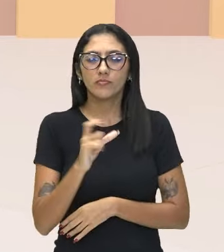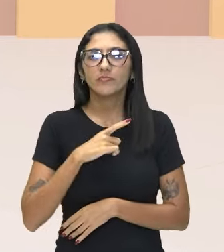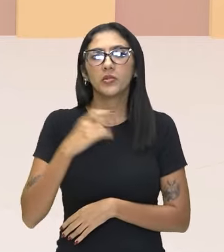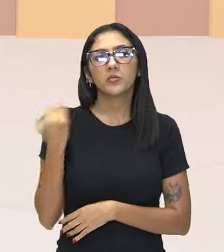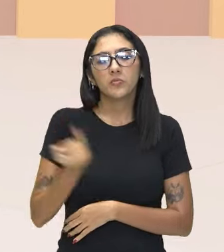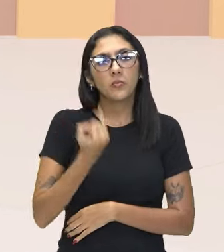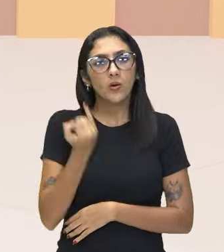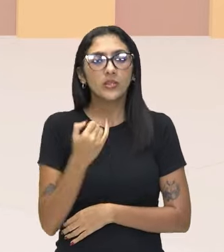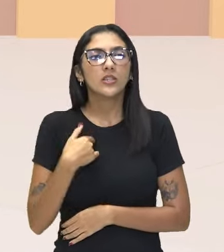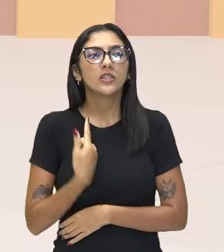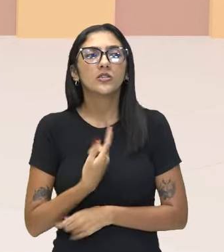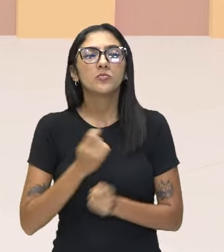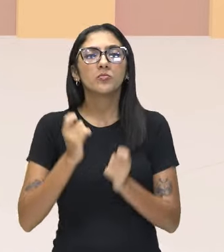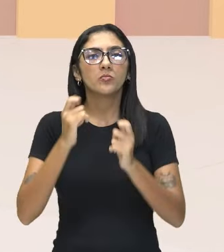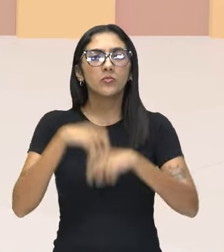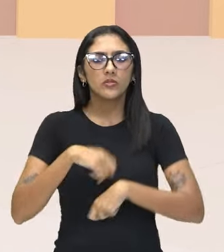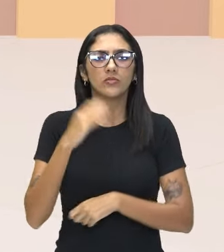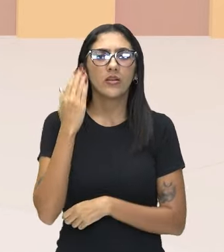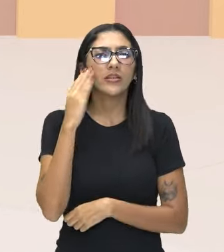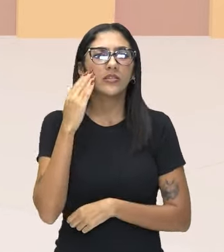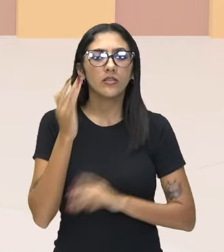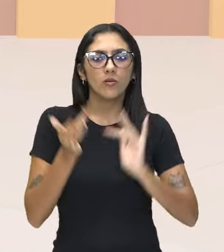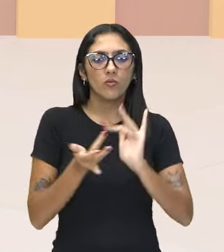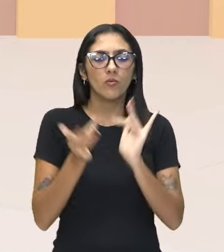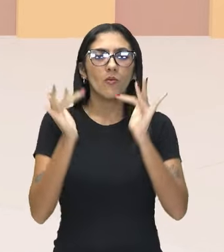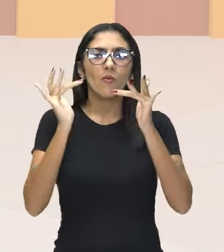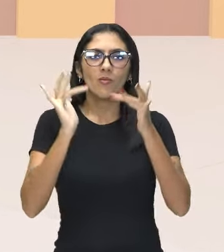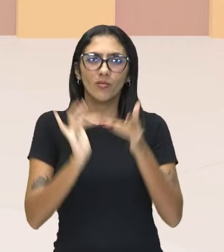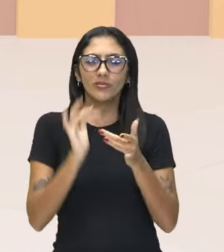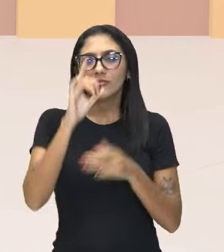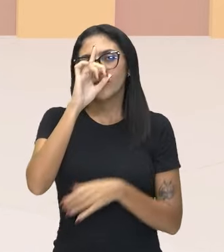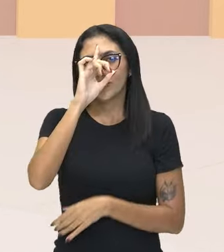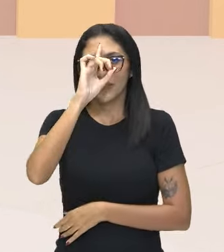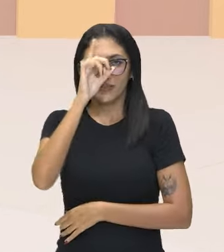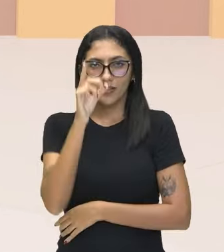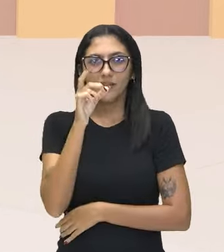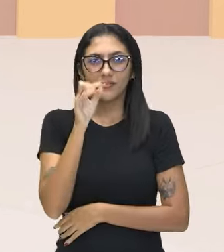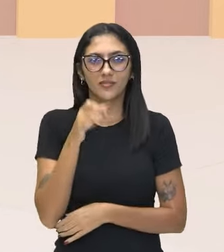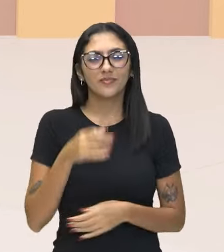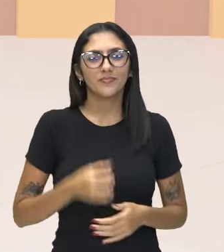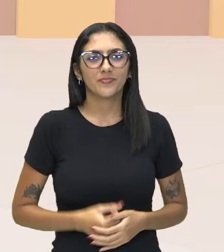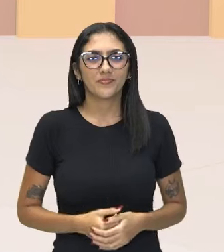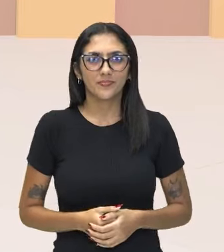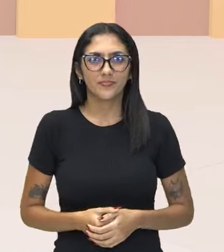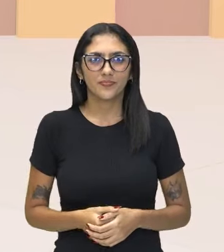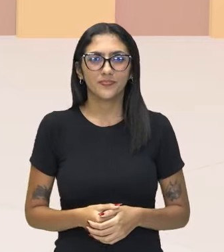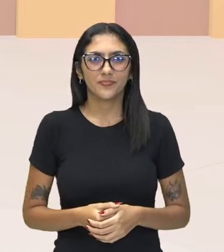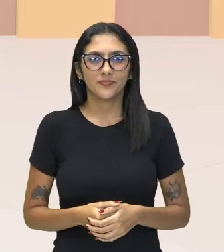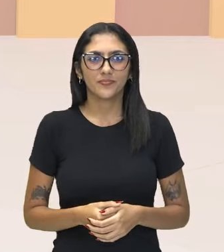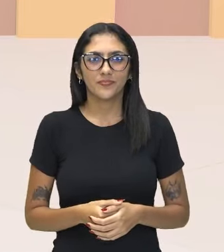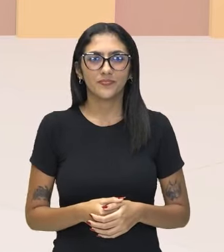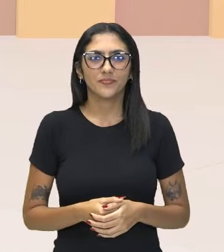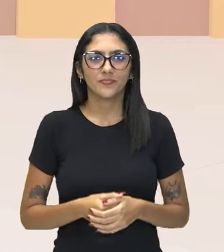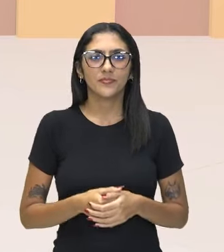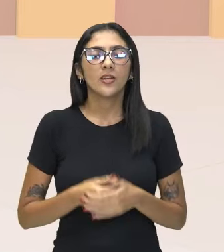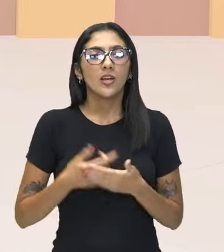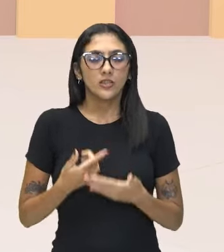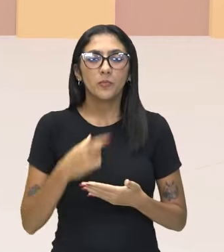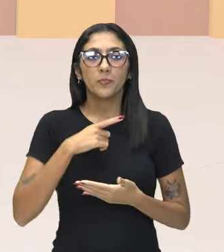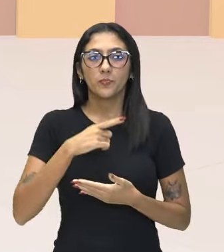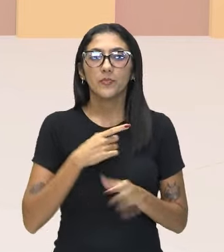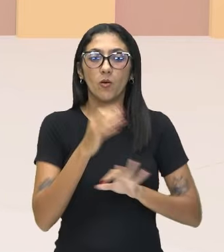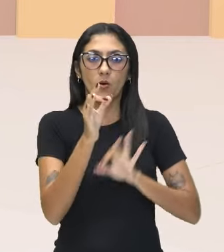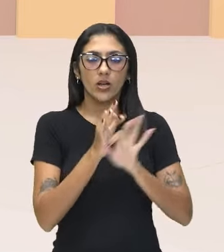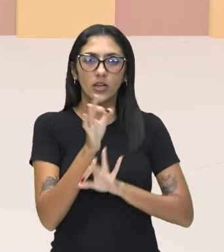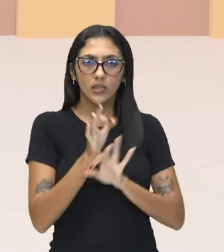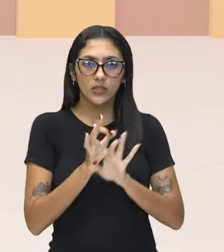conseguir entender o contexto da ideia de política, tá bom? Então, designa a atividade humana que se